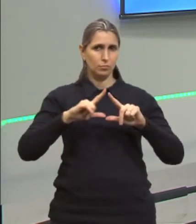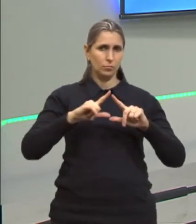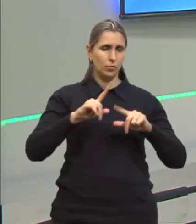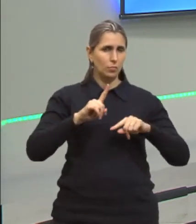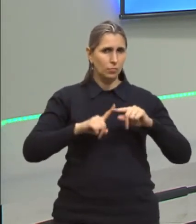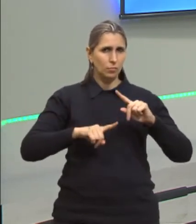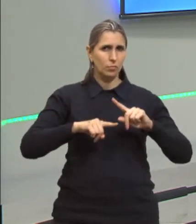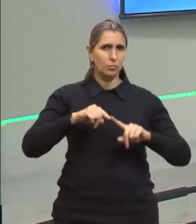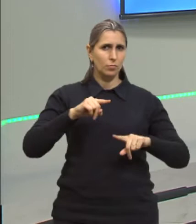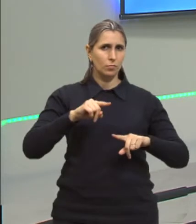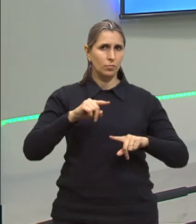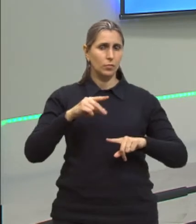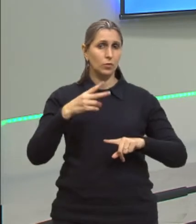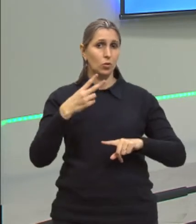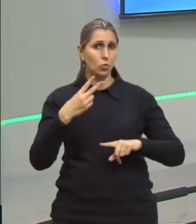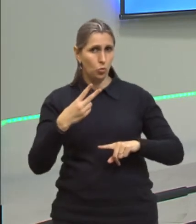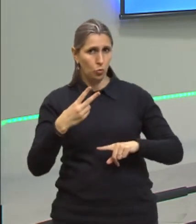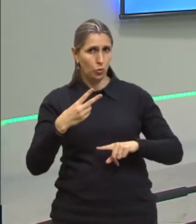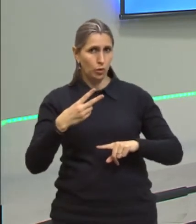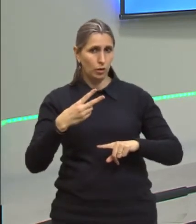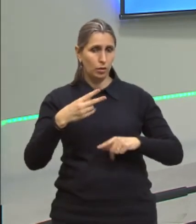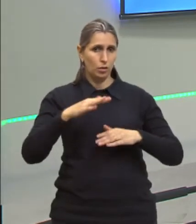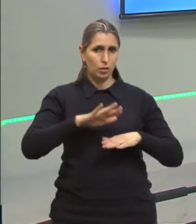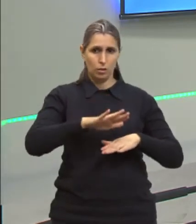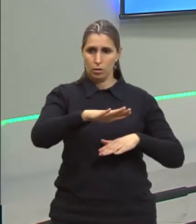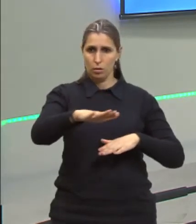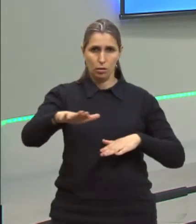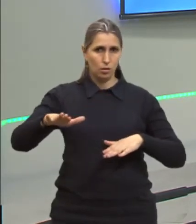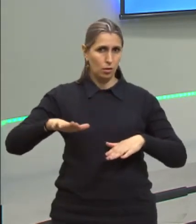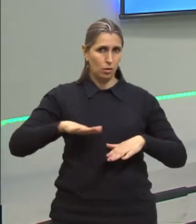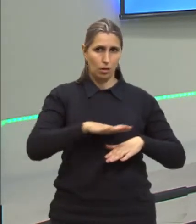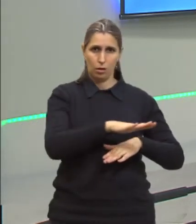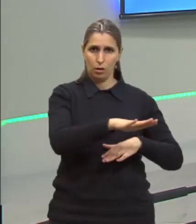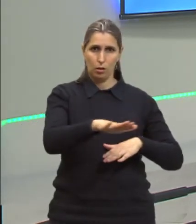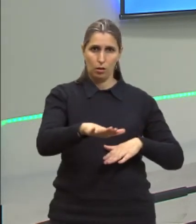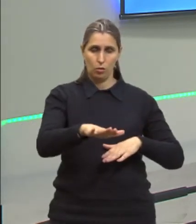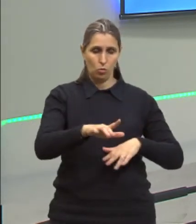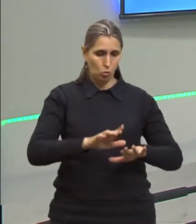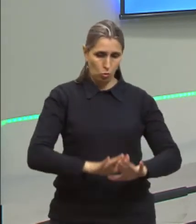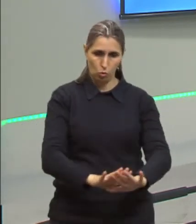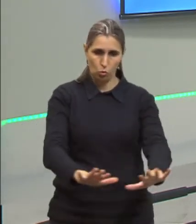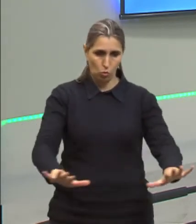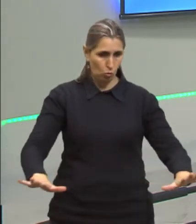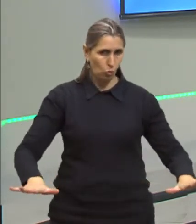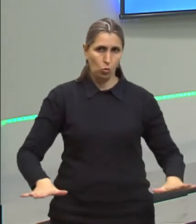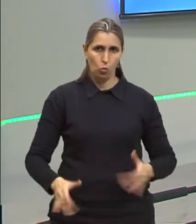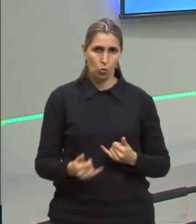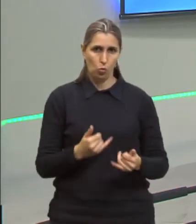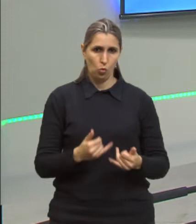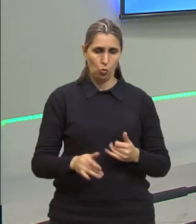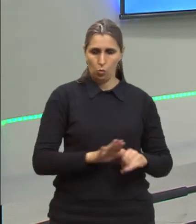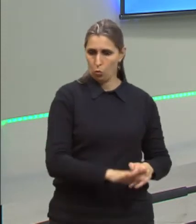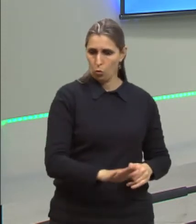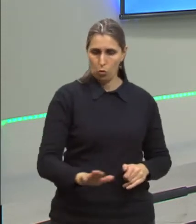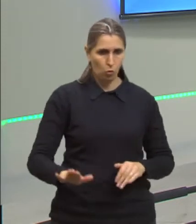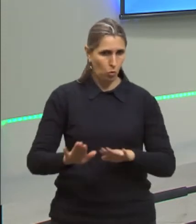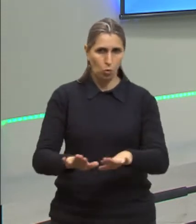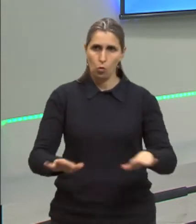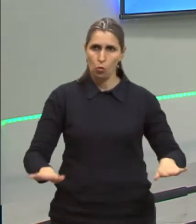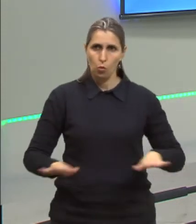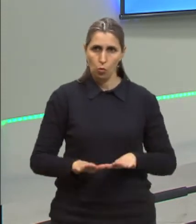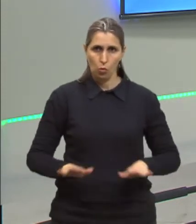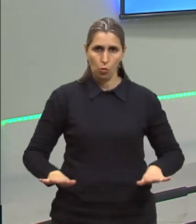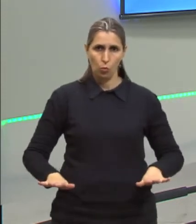materiais de duas dimensões. Um exemplo clássico, no chão, o pessoal bota piso, azulejo,